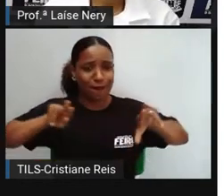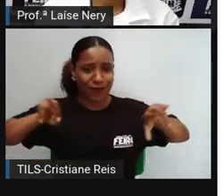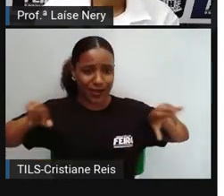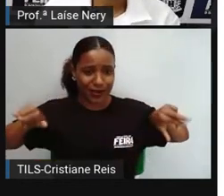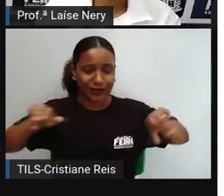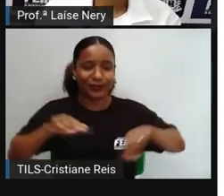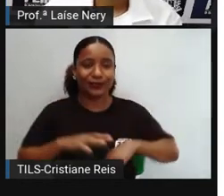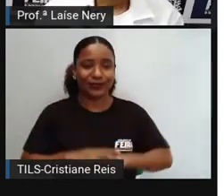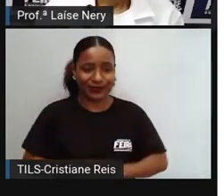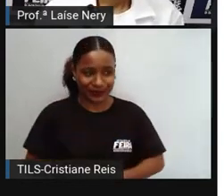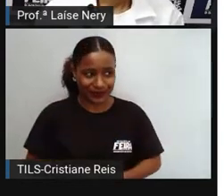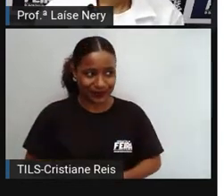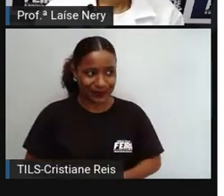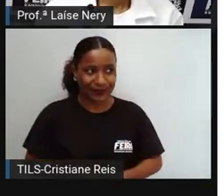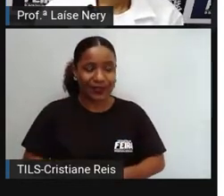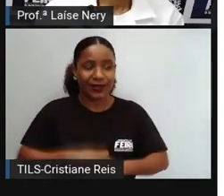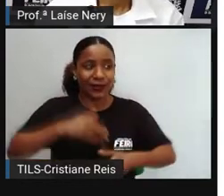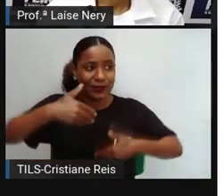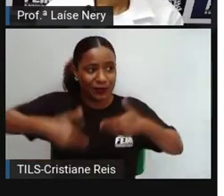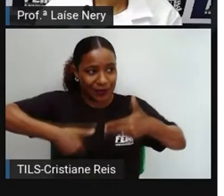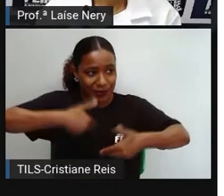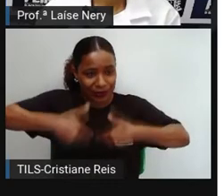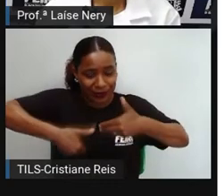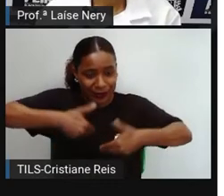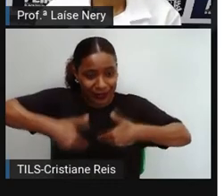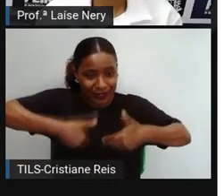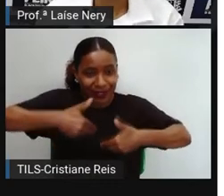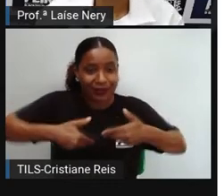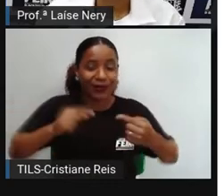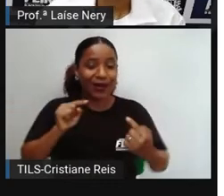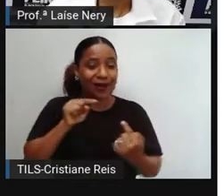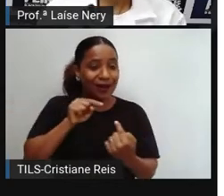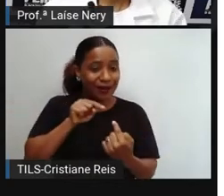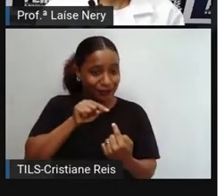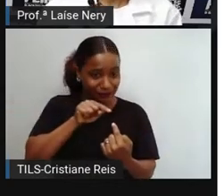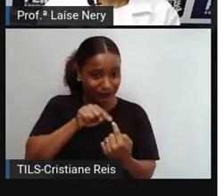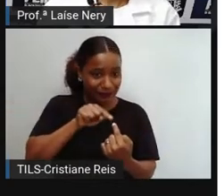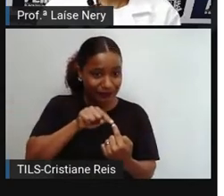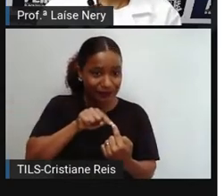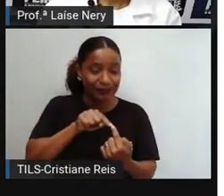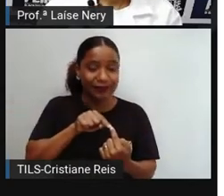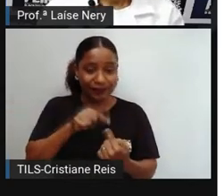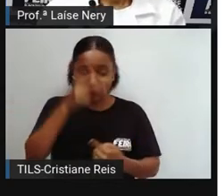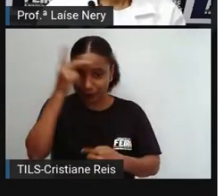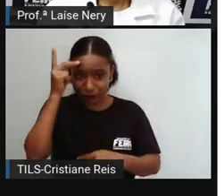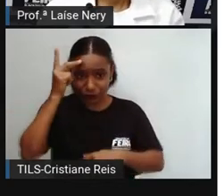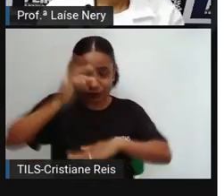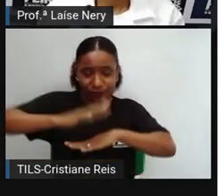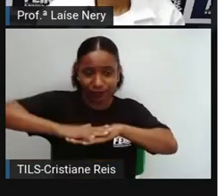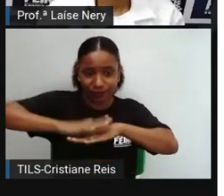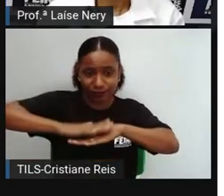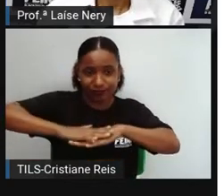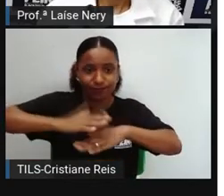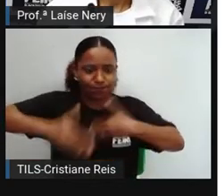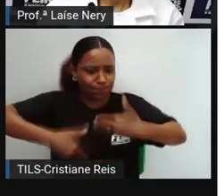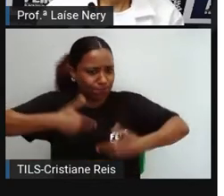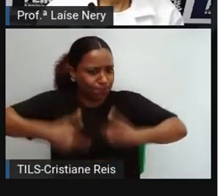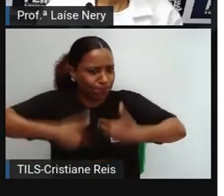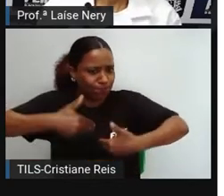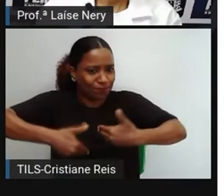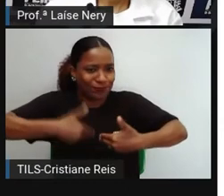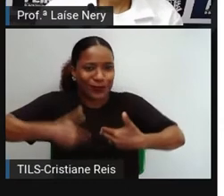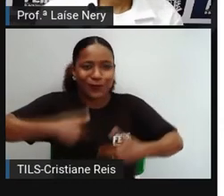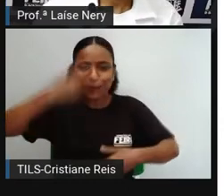relacionado com as ações que as pessoas realizam individualmente com o objetivo de